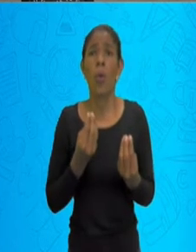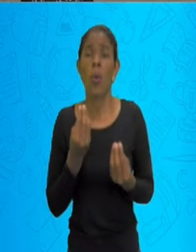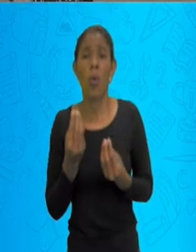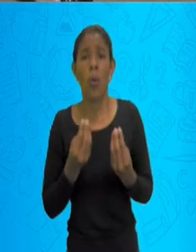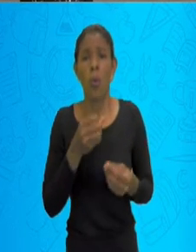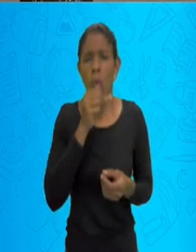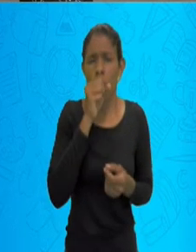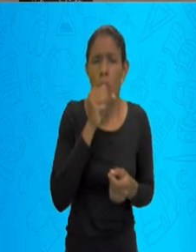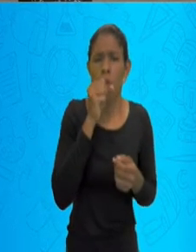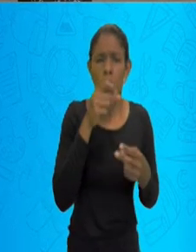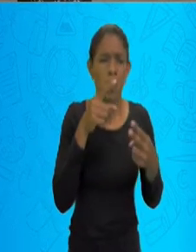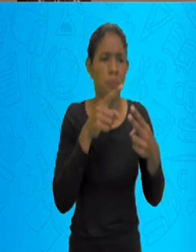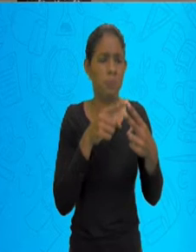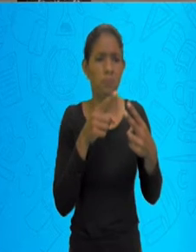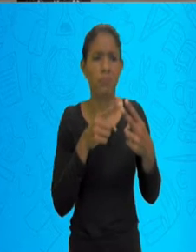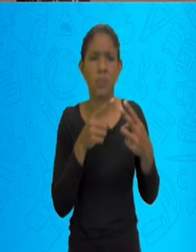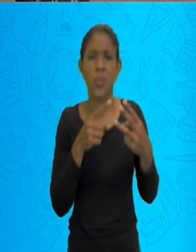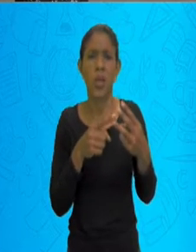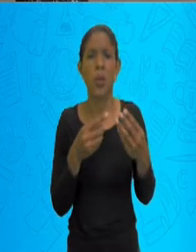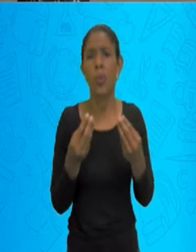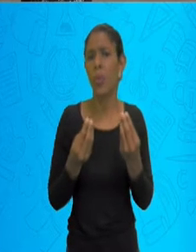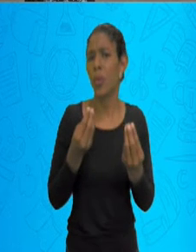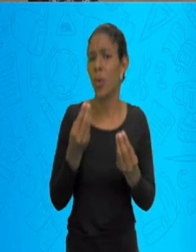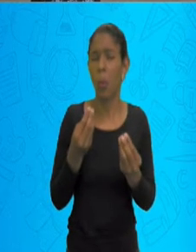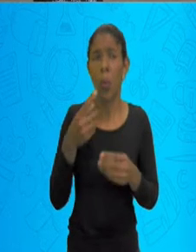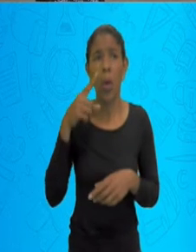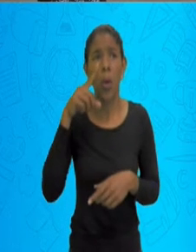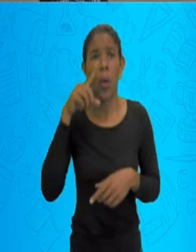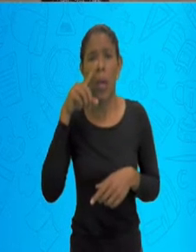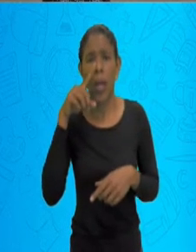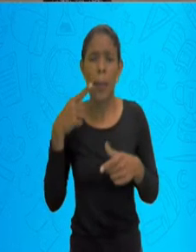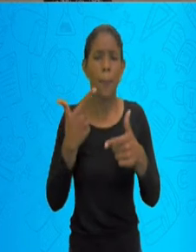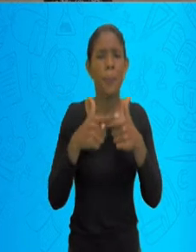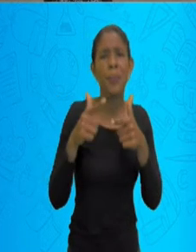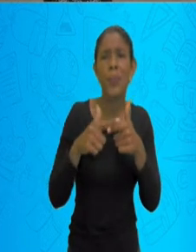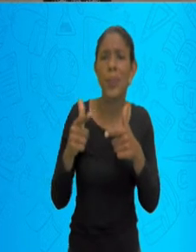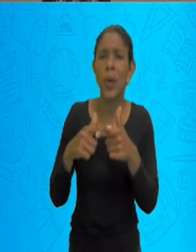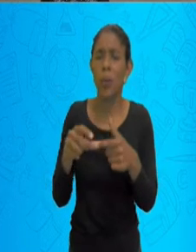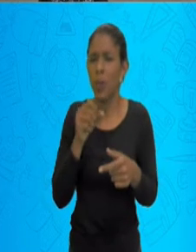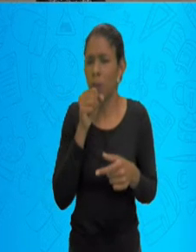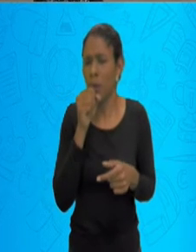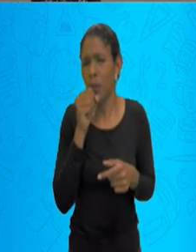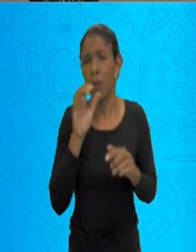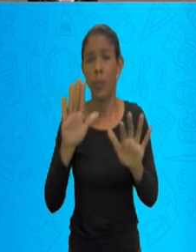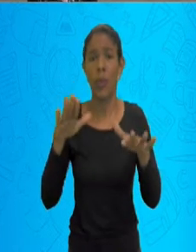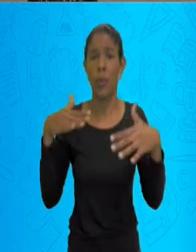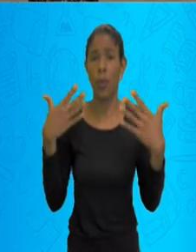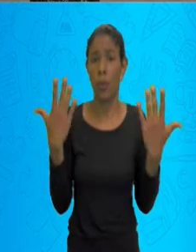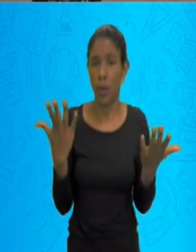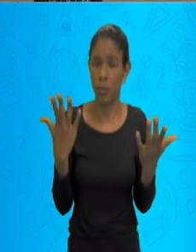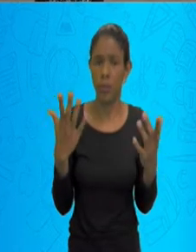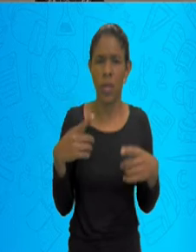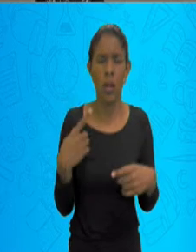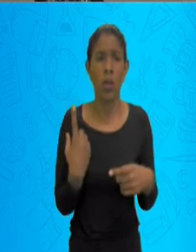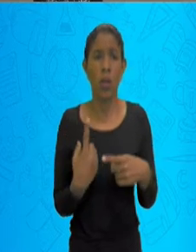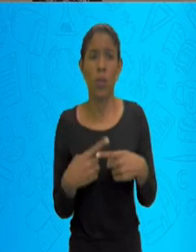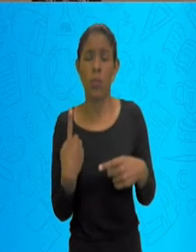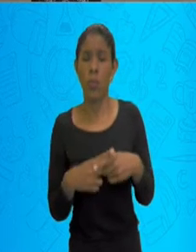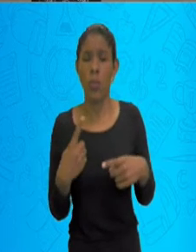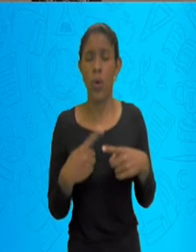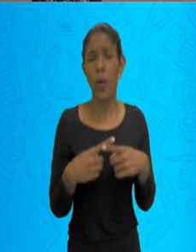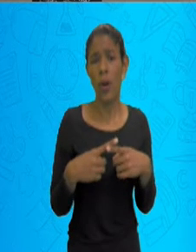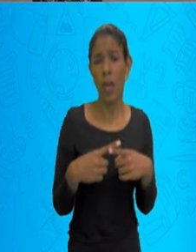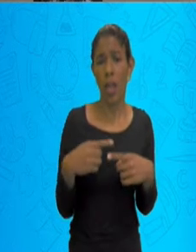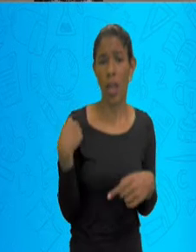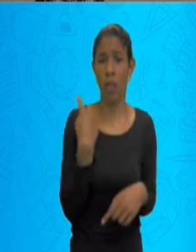trazer essa complicação aí? Primeiro, o que é o reflexo de tossir? Por que eu tenho esse